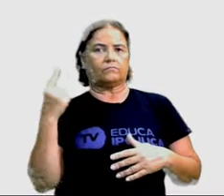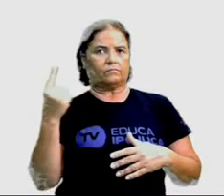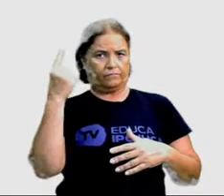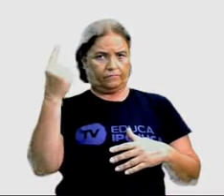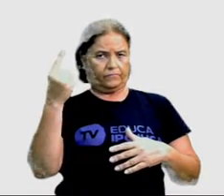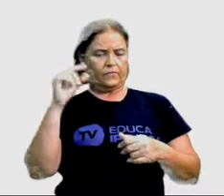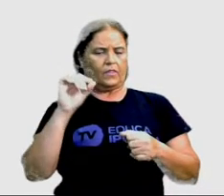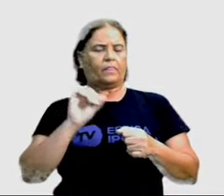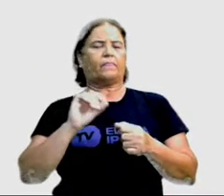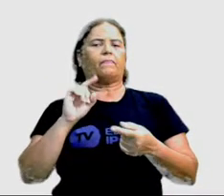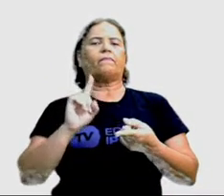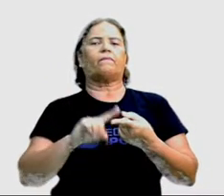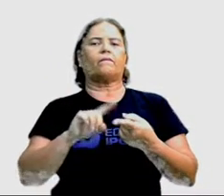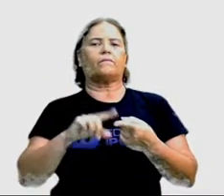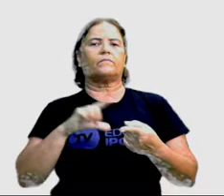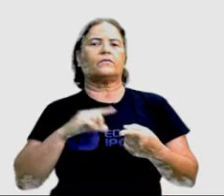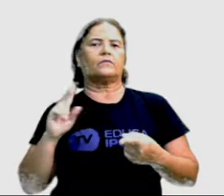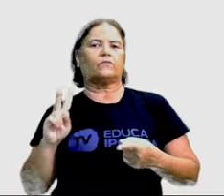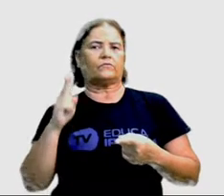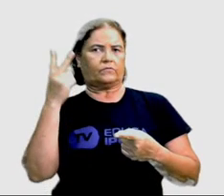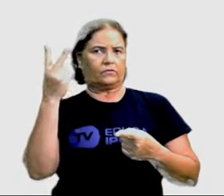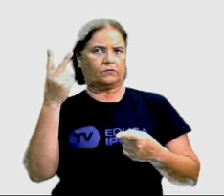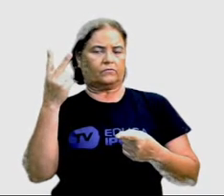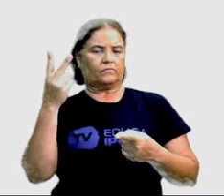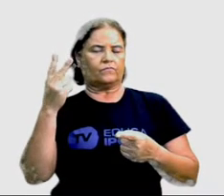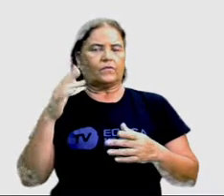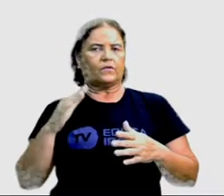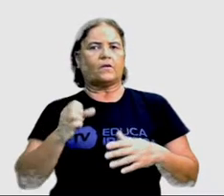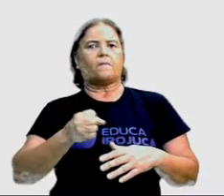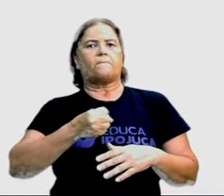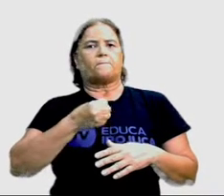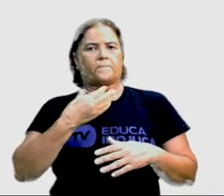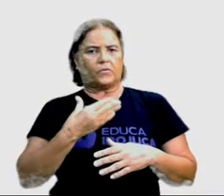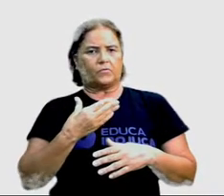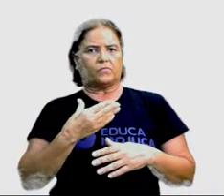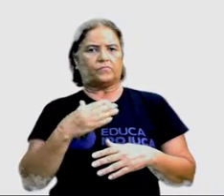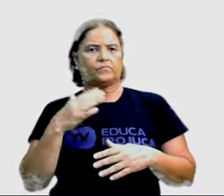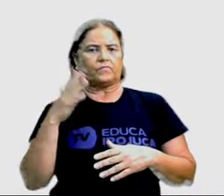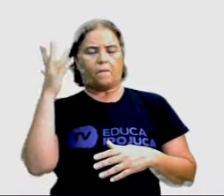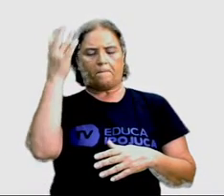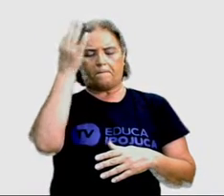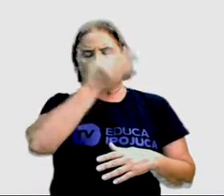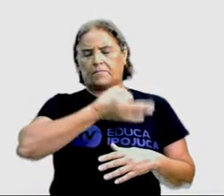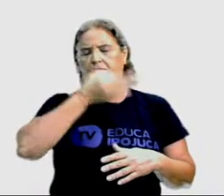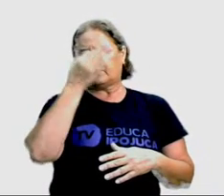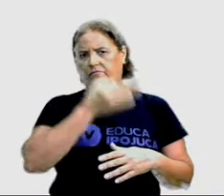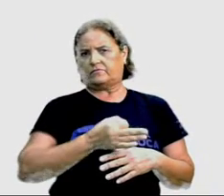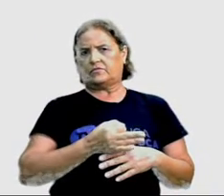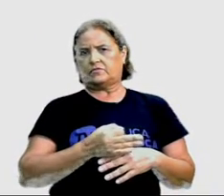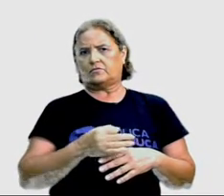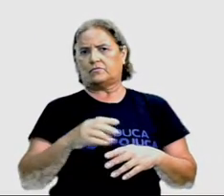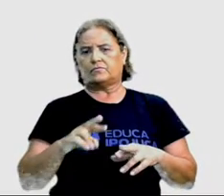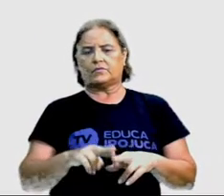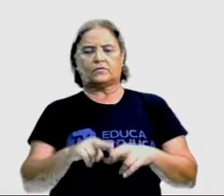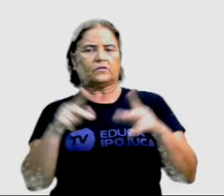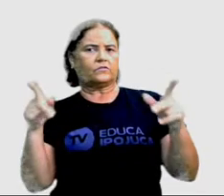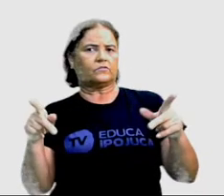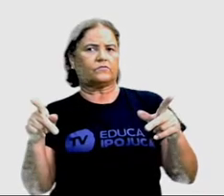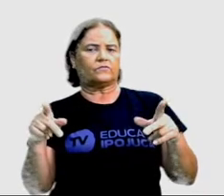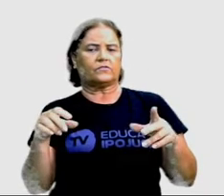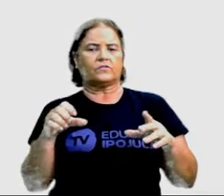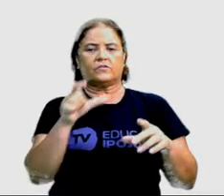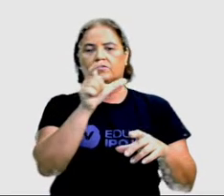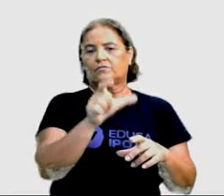Isso é surpreendente e maravilhoso, porque, nas diferentes características, há